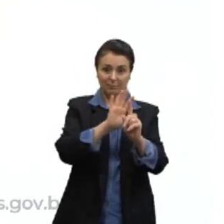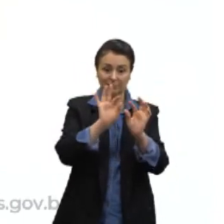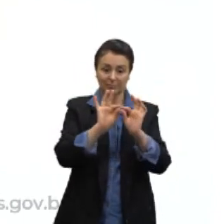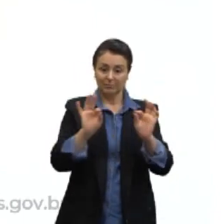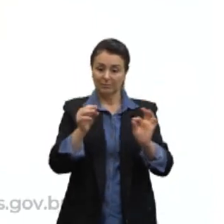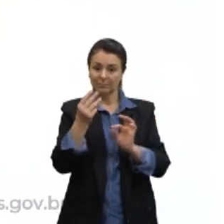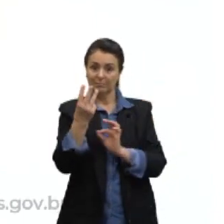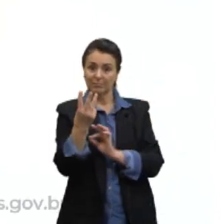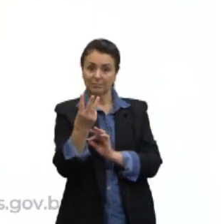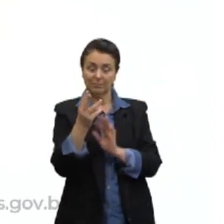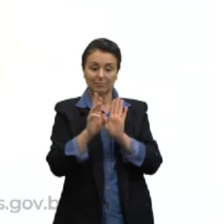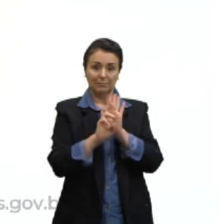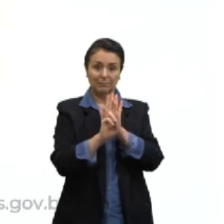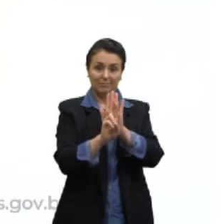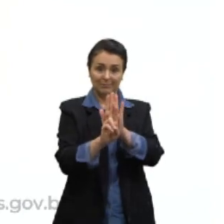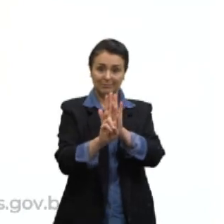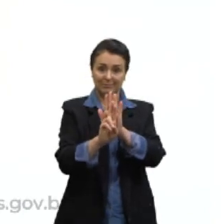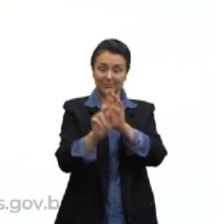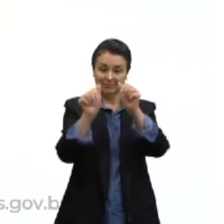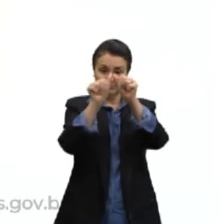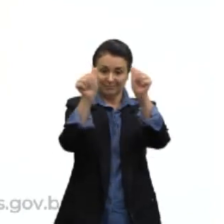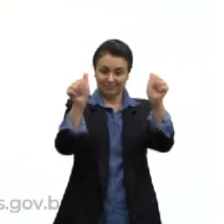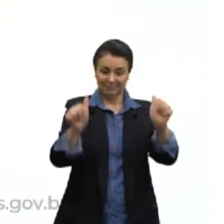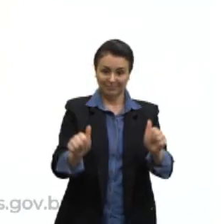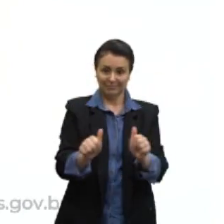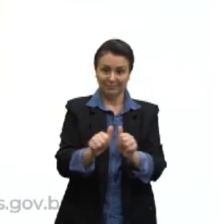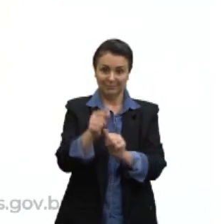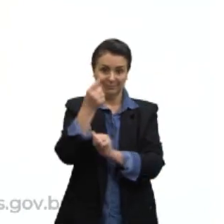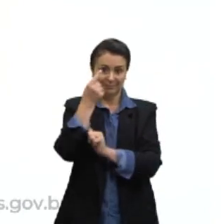conforme representado aqui nessa figura. Então, vejam,